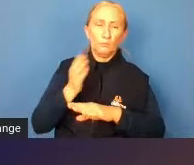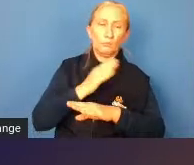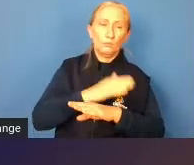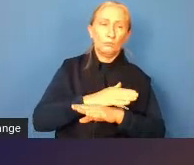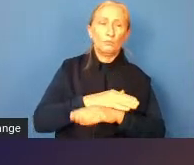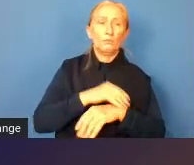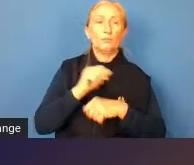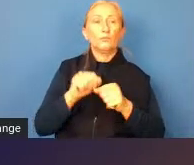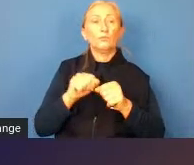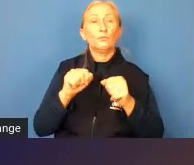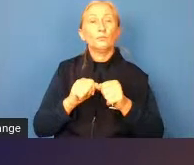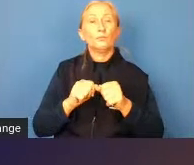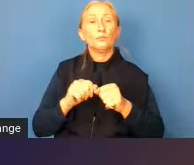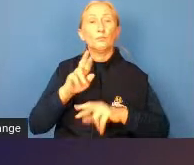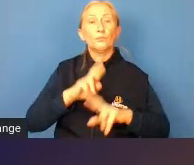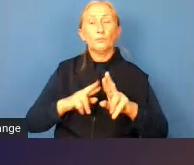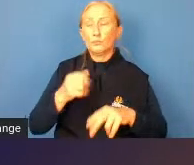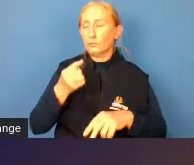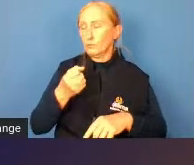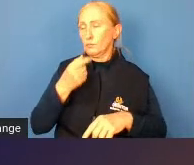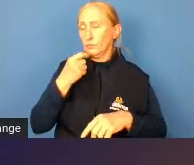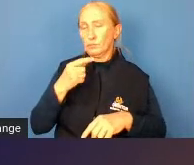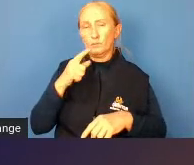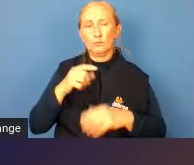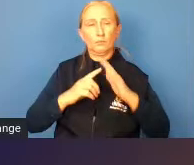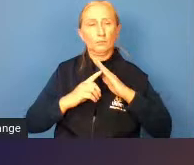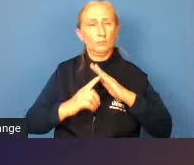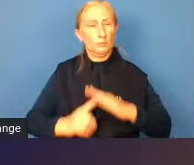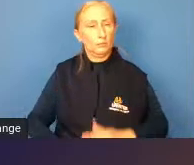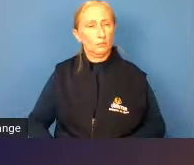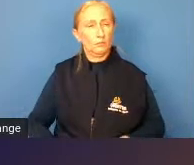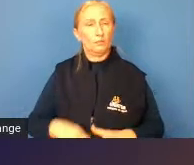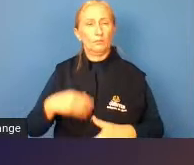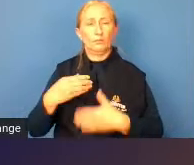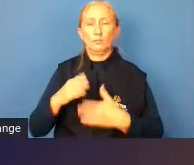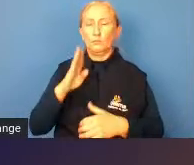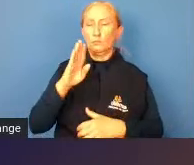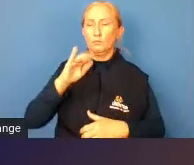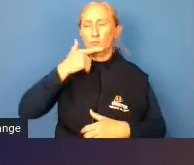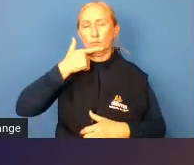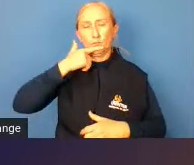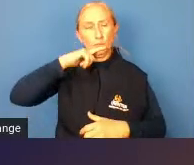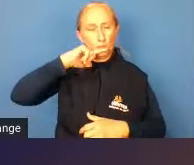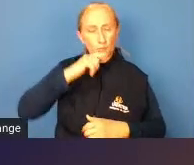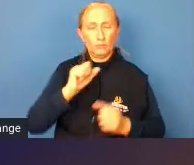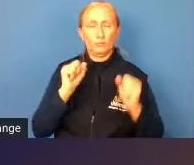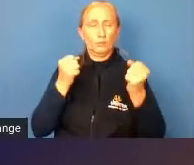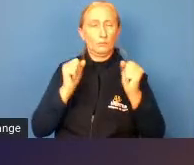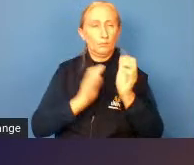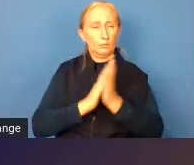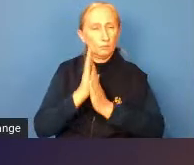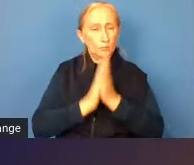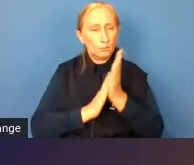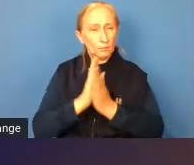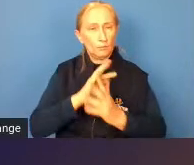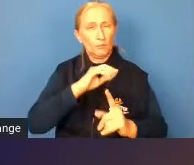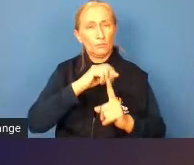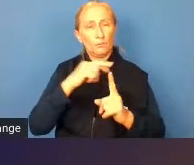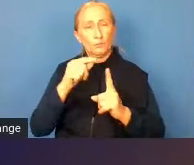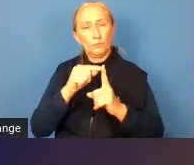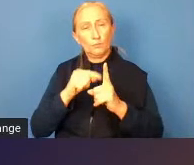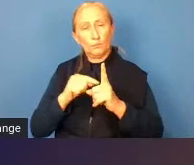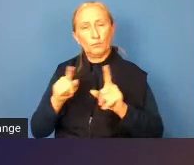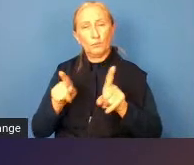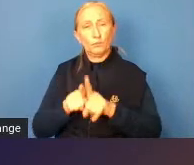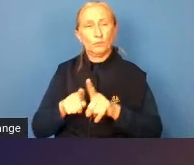ou fizeram abuso do medicamento de depressão bipolaridade ansiedade outro tipo de medicamento